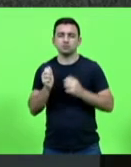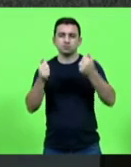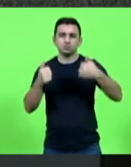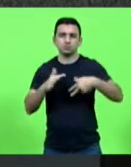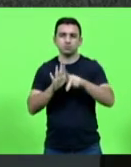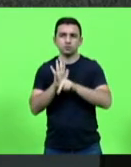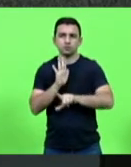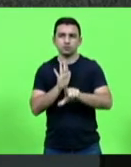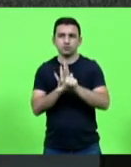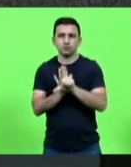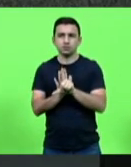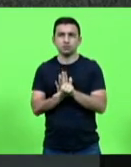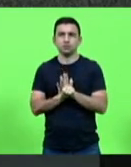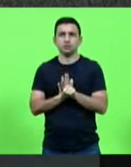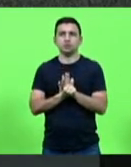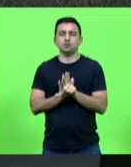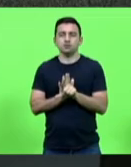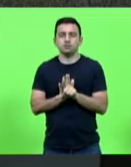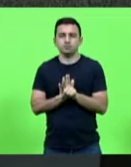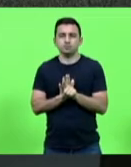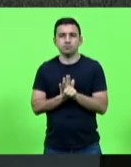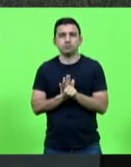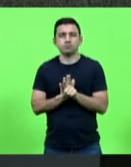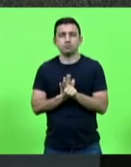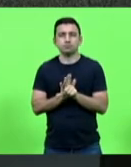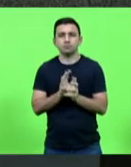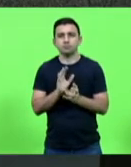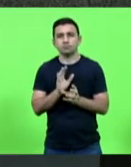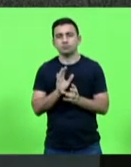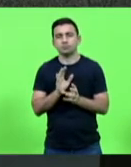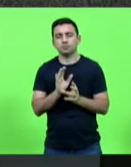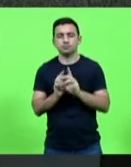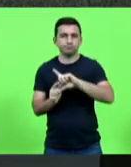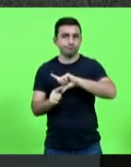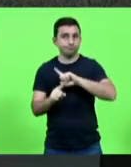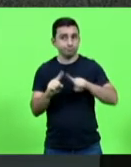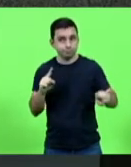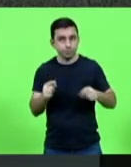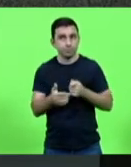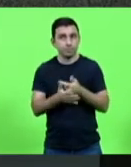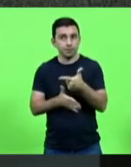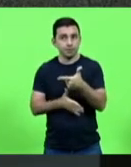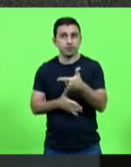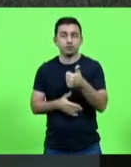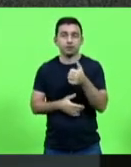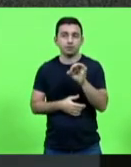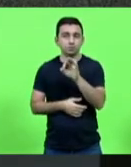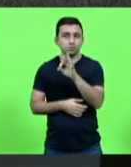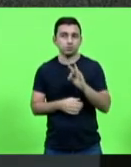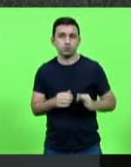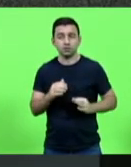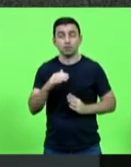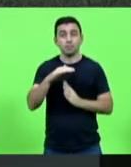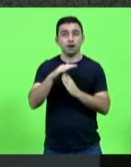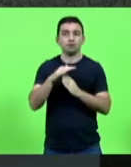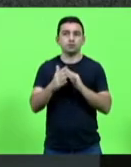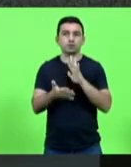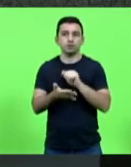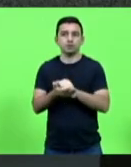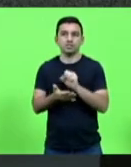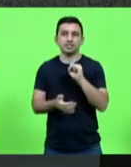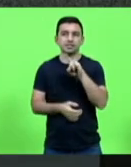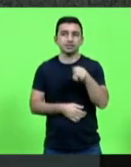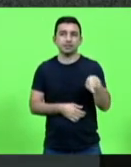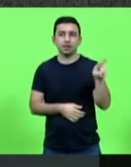que institui a... O melhor que proíbe é a cobrança de taxa superior a 10% do valor pago da matrícula, no caso do cancelamento,